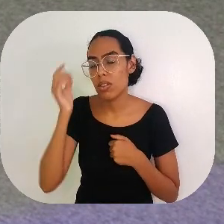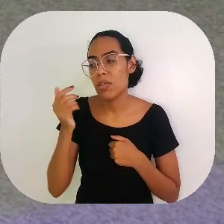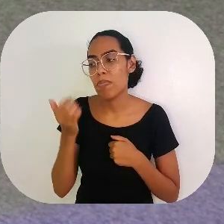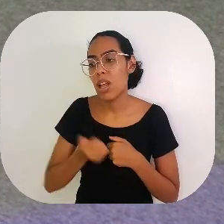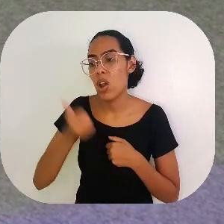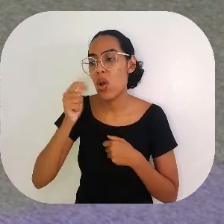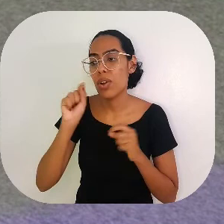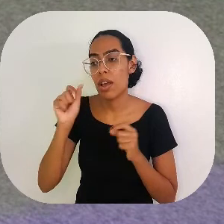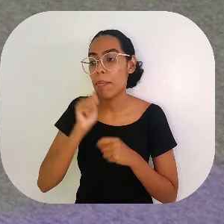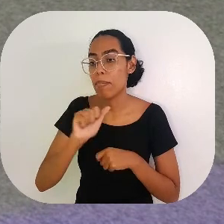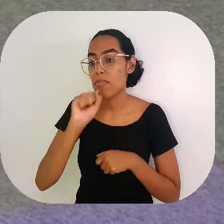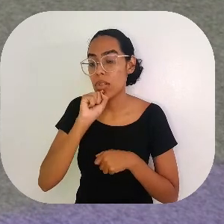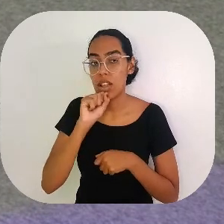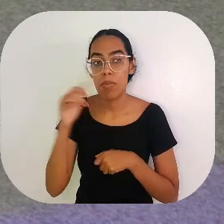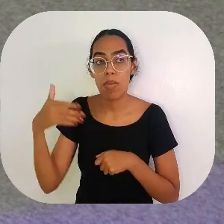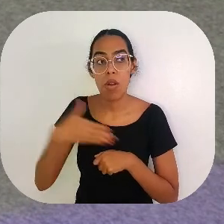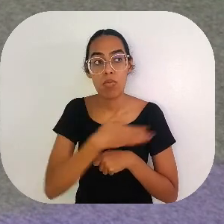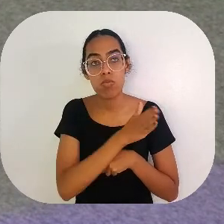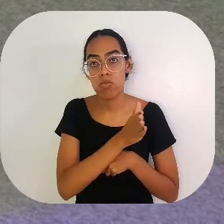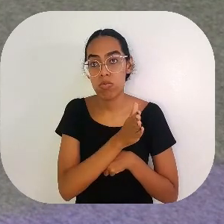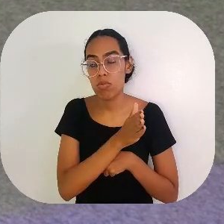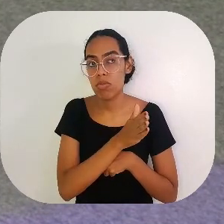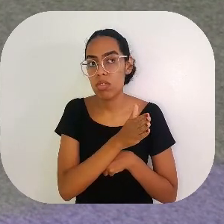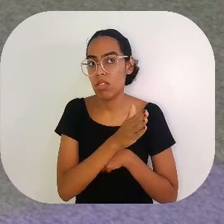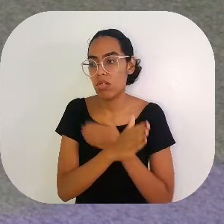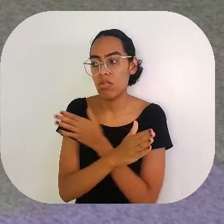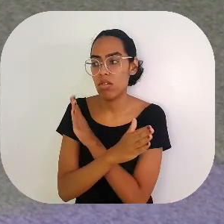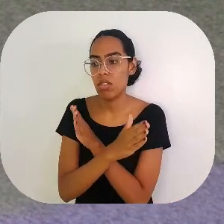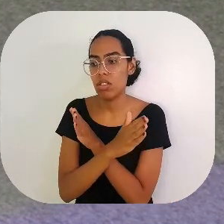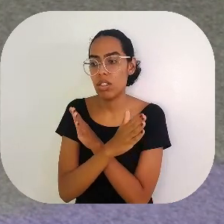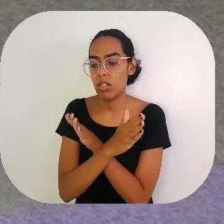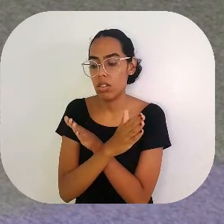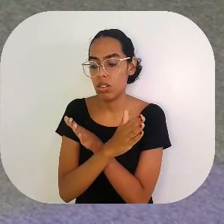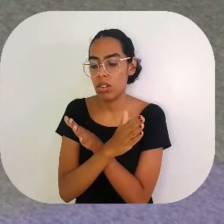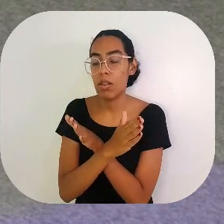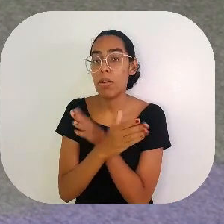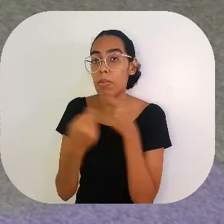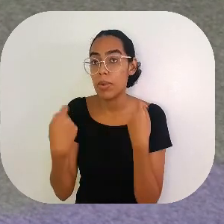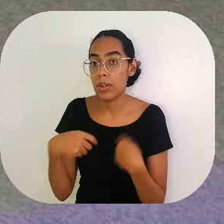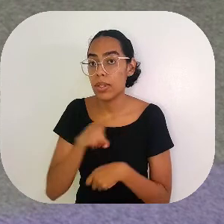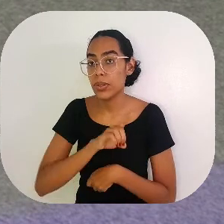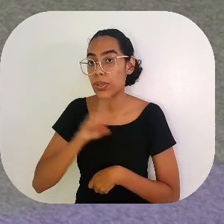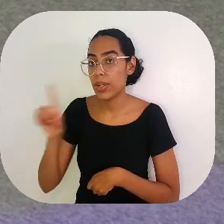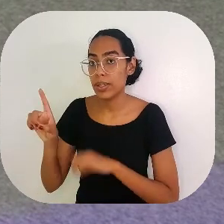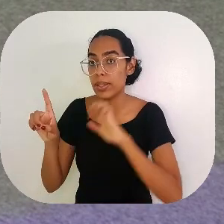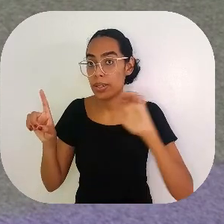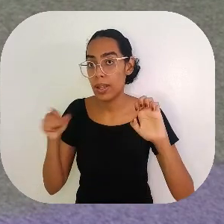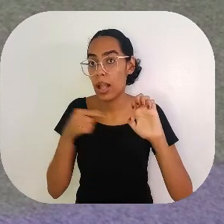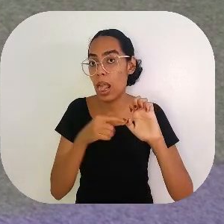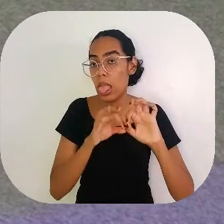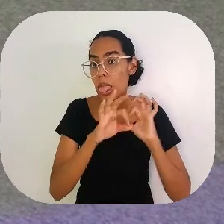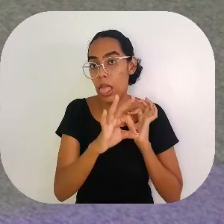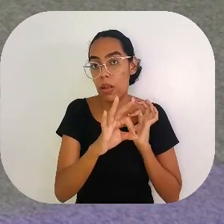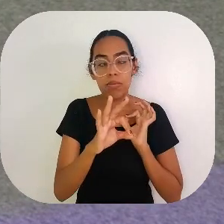Ei, eu acho que é melhor a gente ir pra casa da mãe dele por esse caminho. O outro, não. É melhor a gente ir pro caminho da